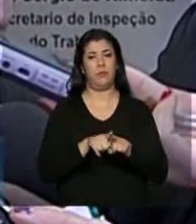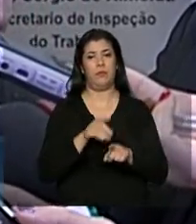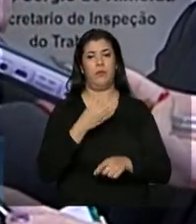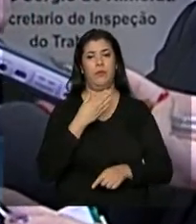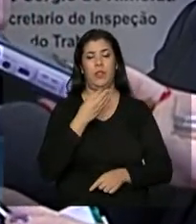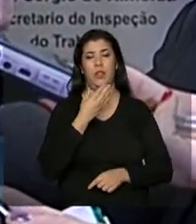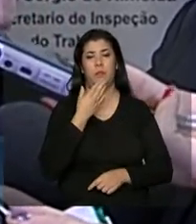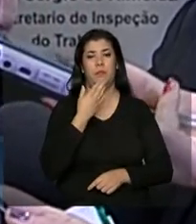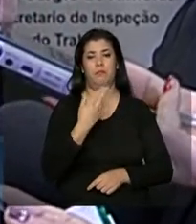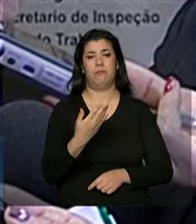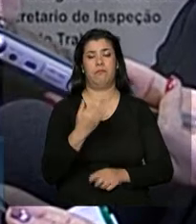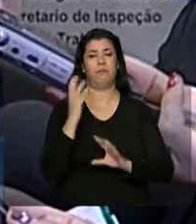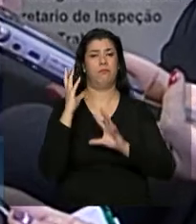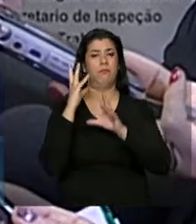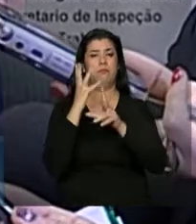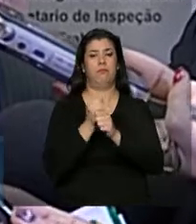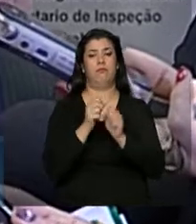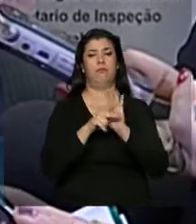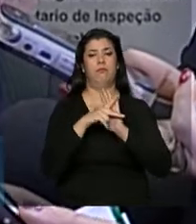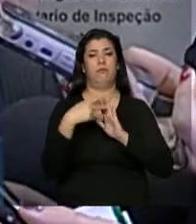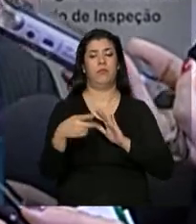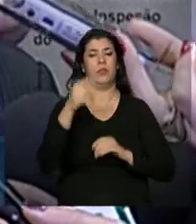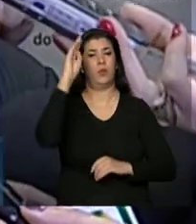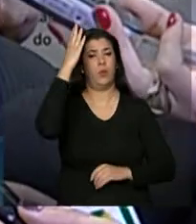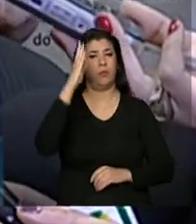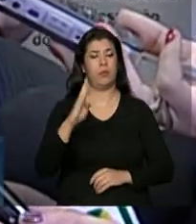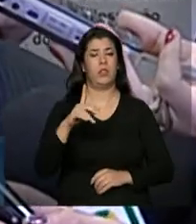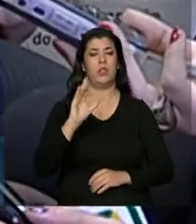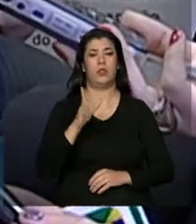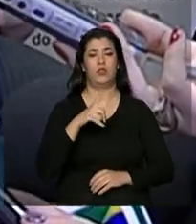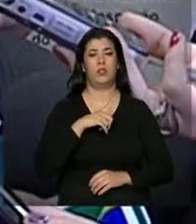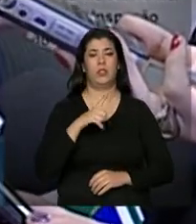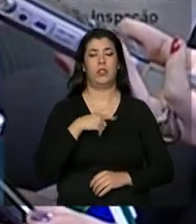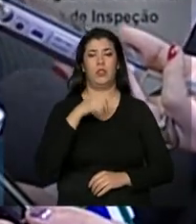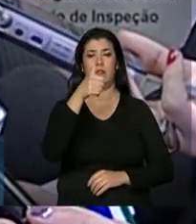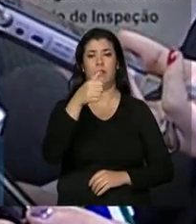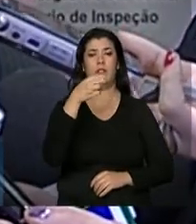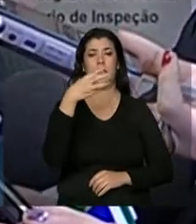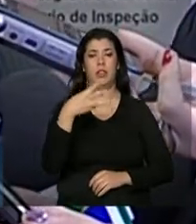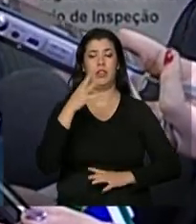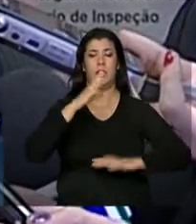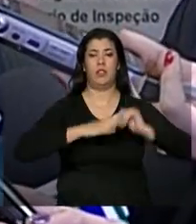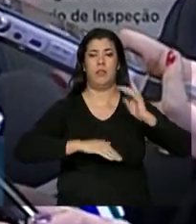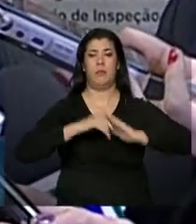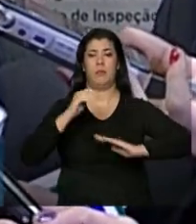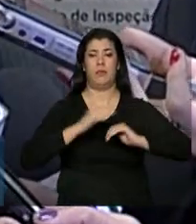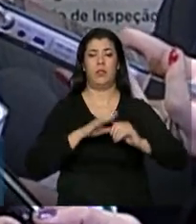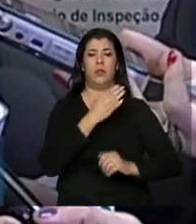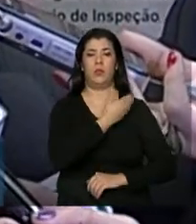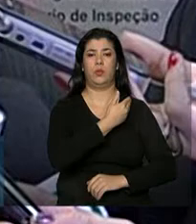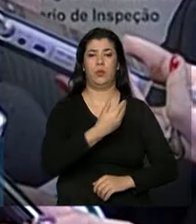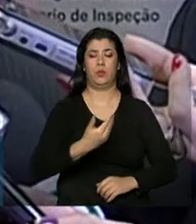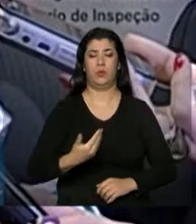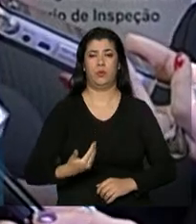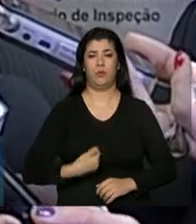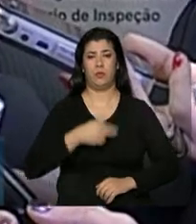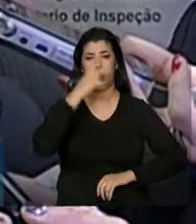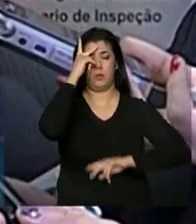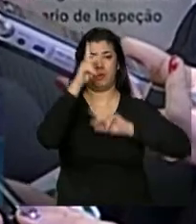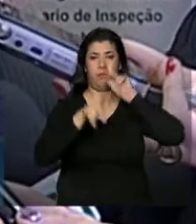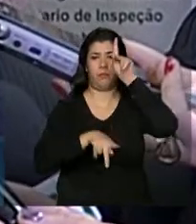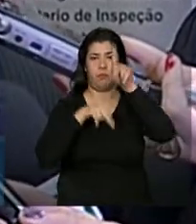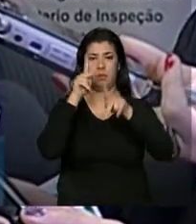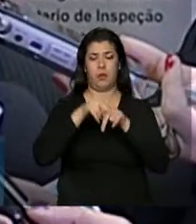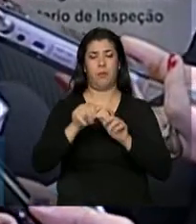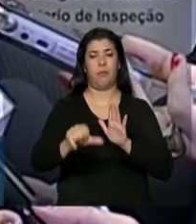histórica do nosso partido. O Brasil teve três hiatos de governos populares no Brasil. Foi o governo